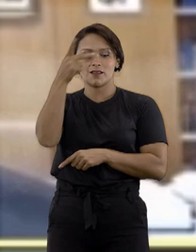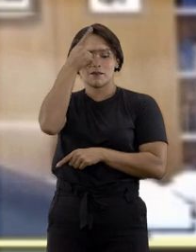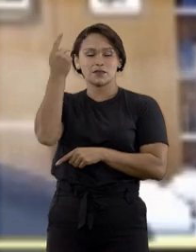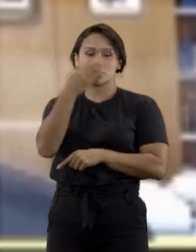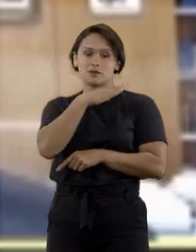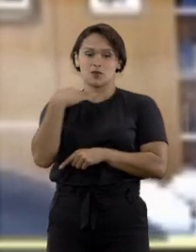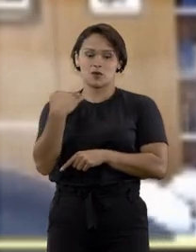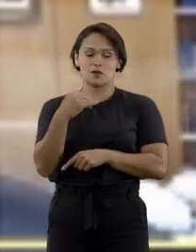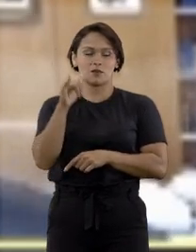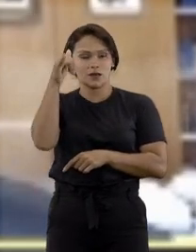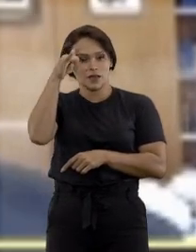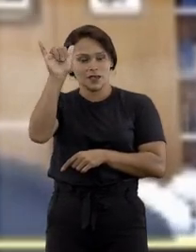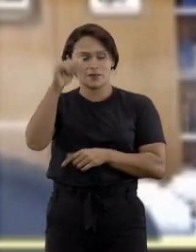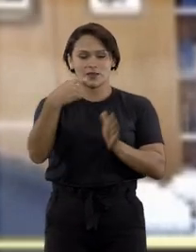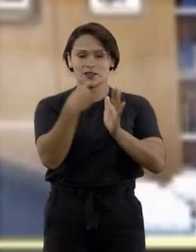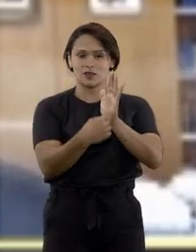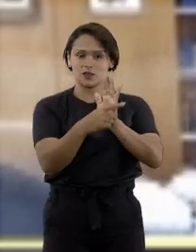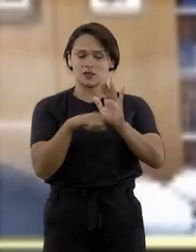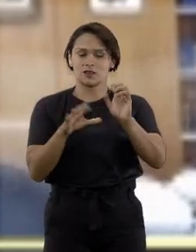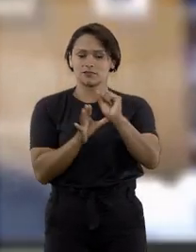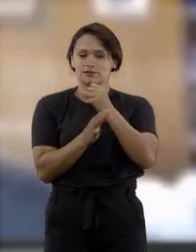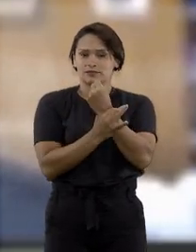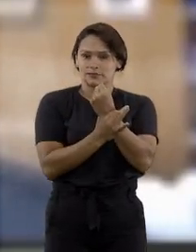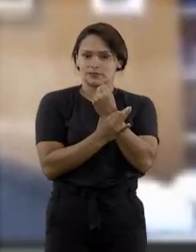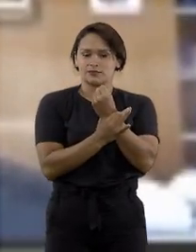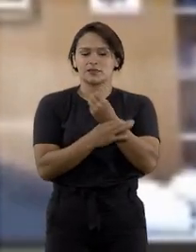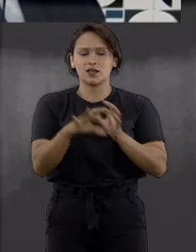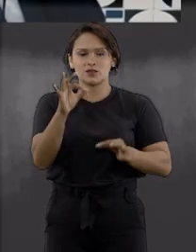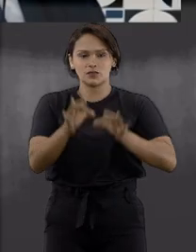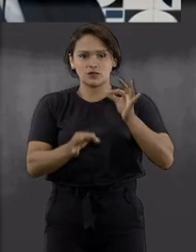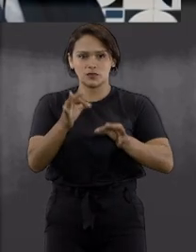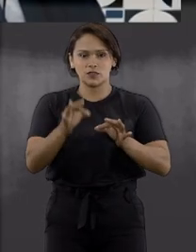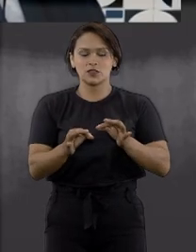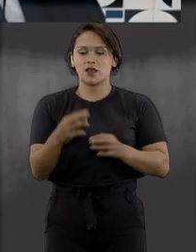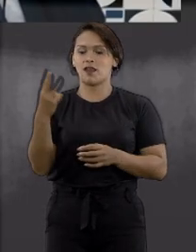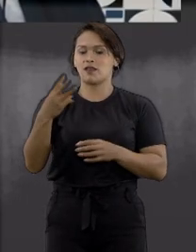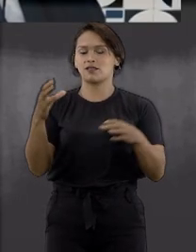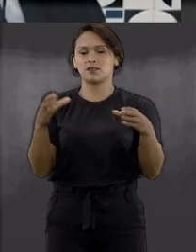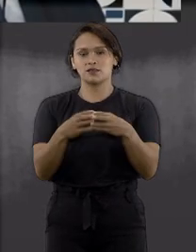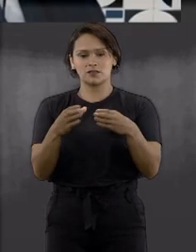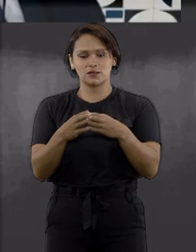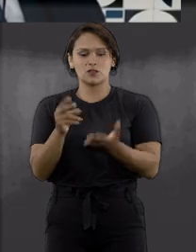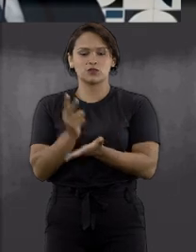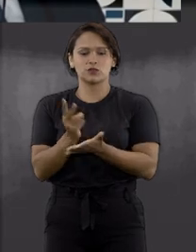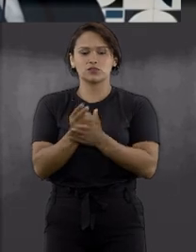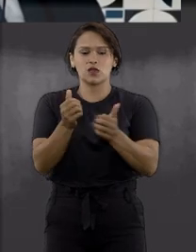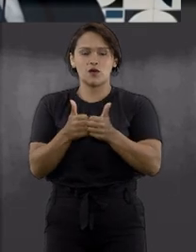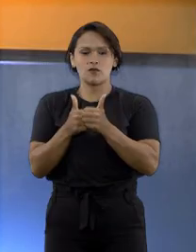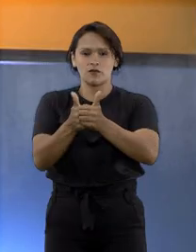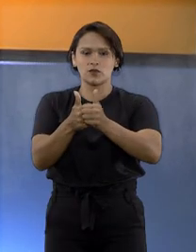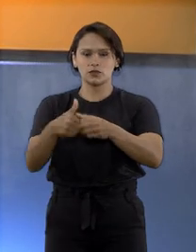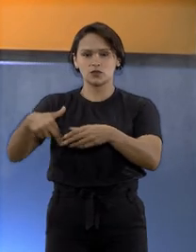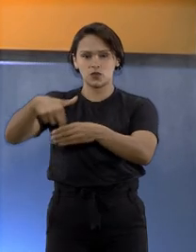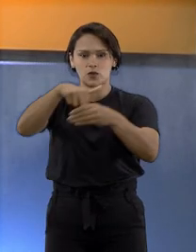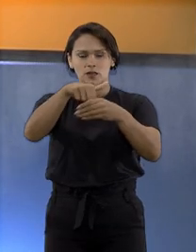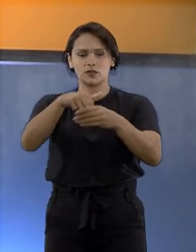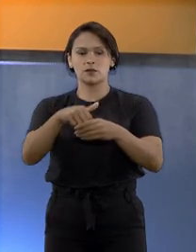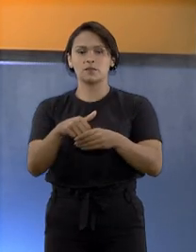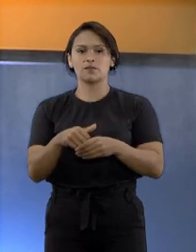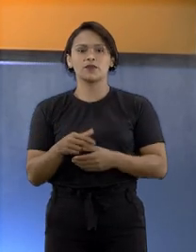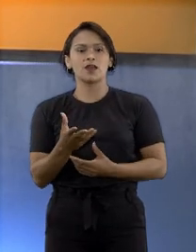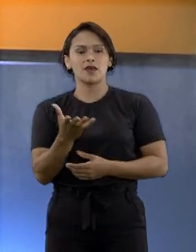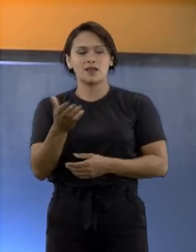como forma de evitar nulidades e garantir segurança jurídica. A terceira turma seguiu o voto do relator. Quem quiser